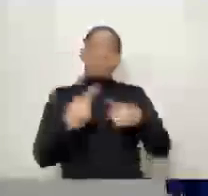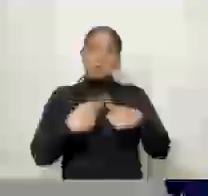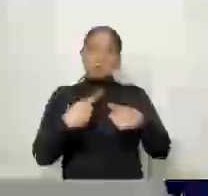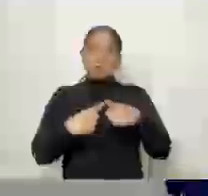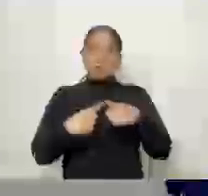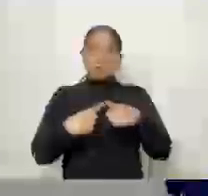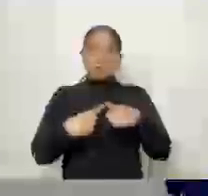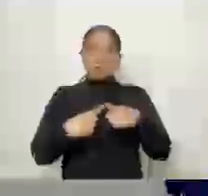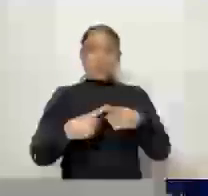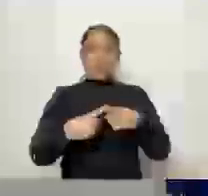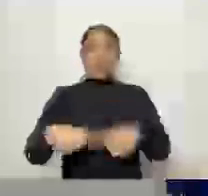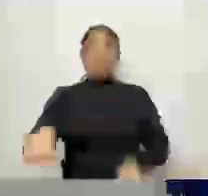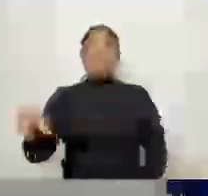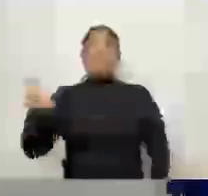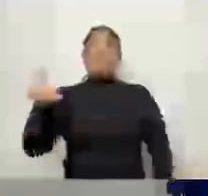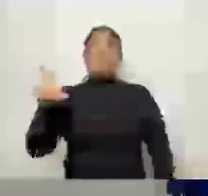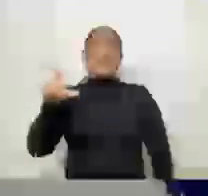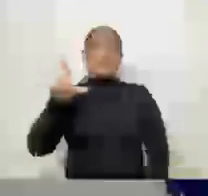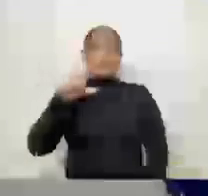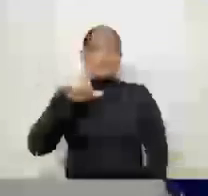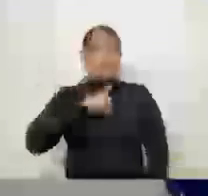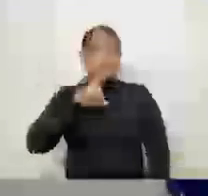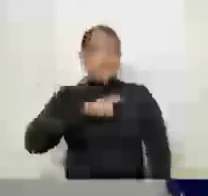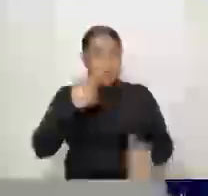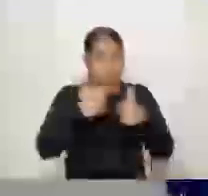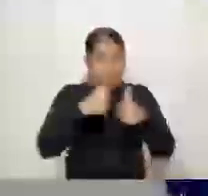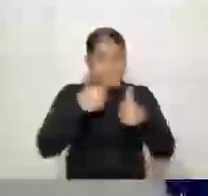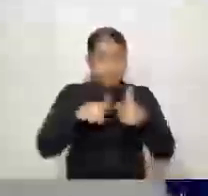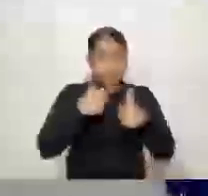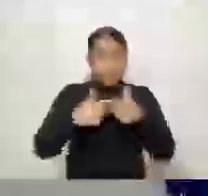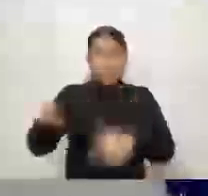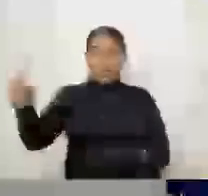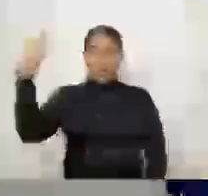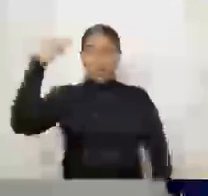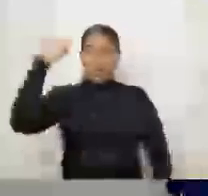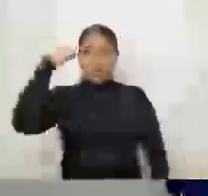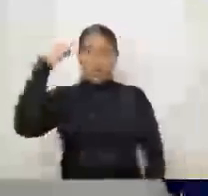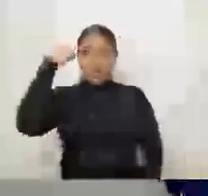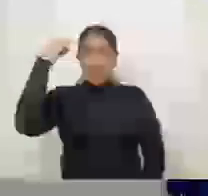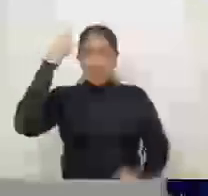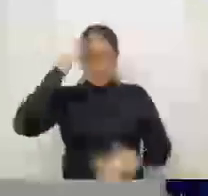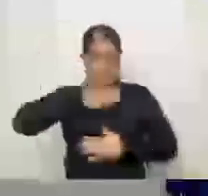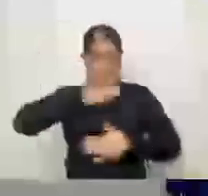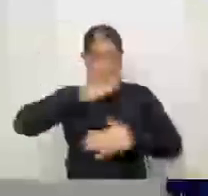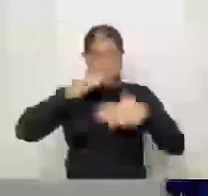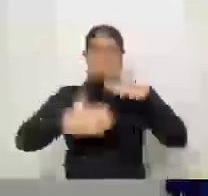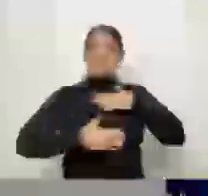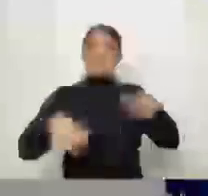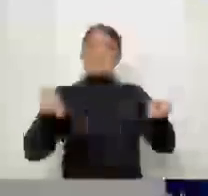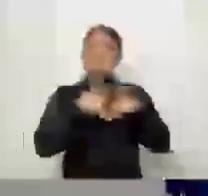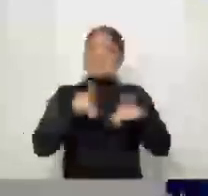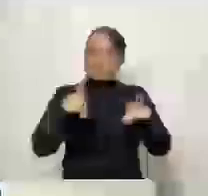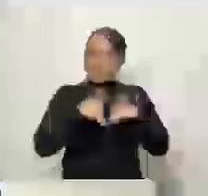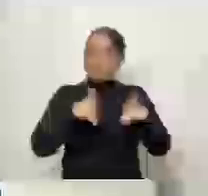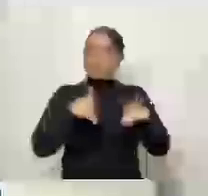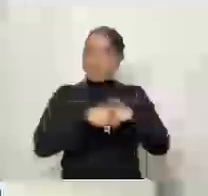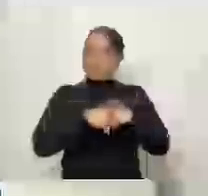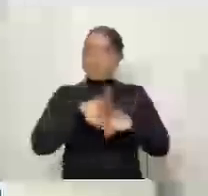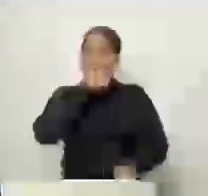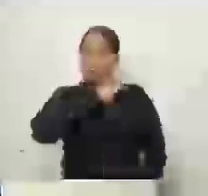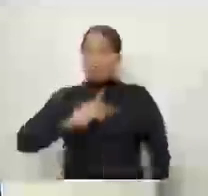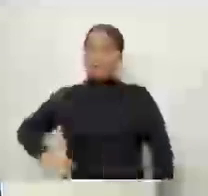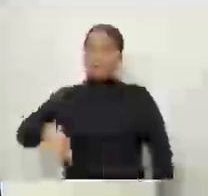deles, seja a saúde física ou a sua saúde mental. Você dá parte, vereador? Obrigado, vereador.